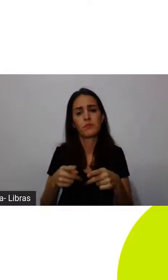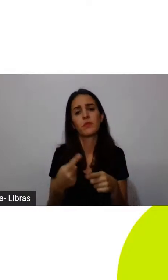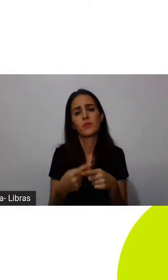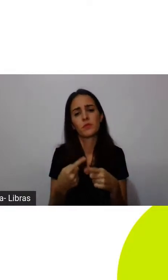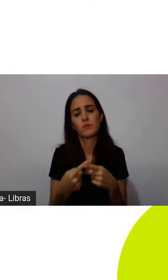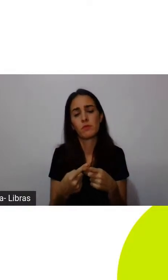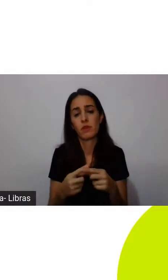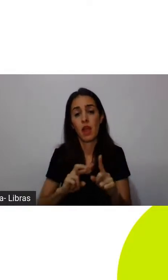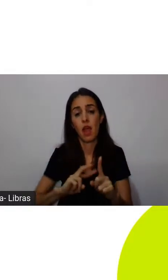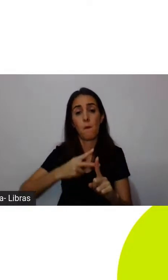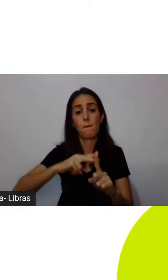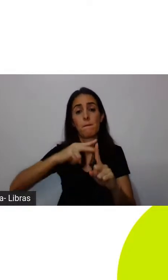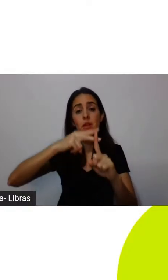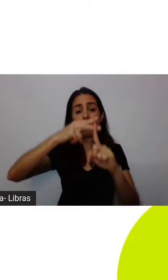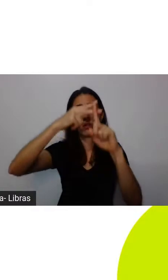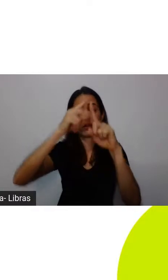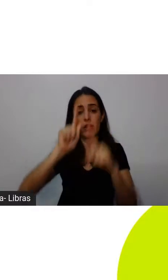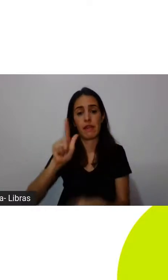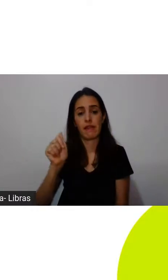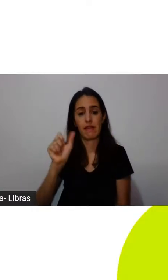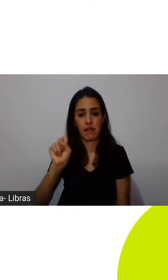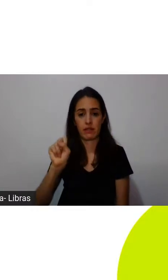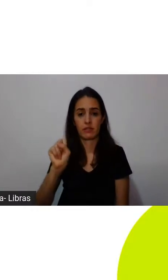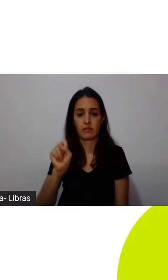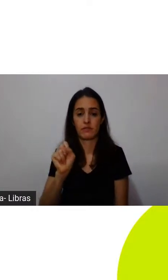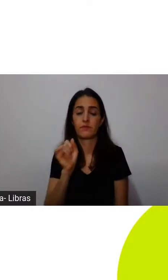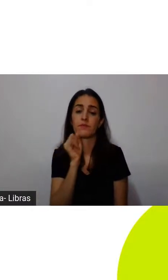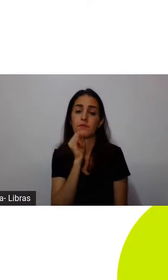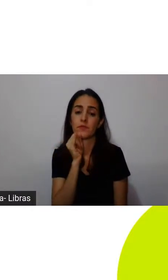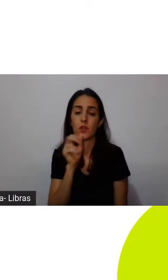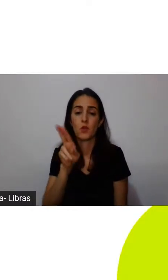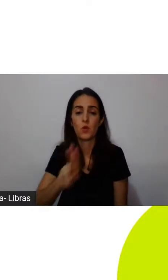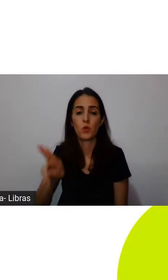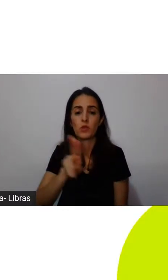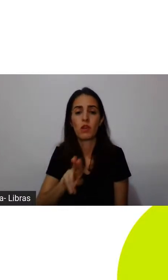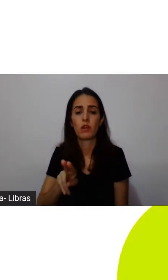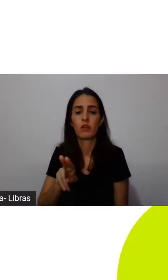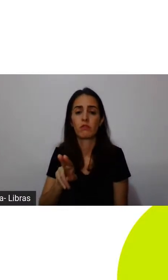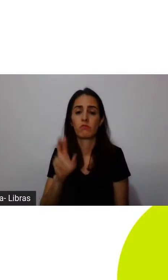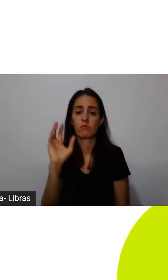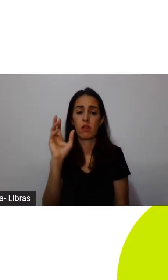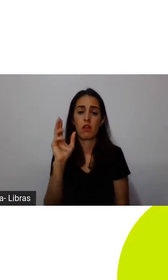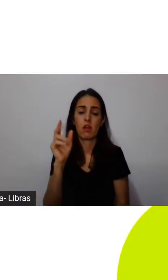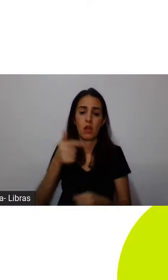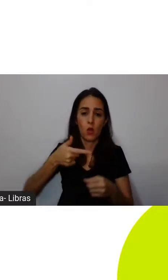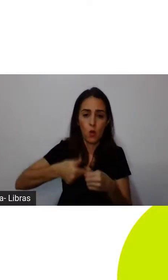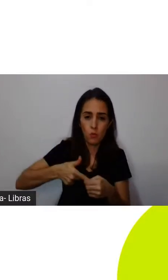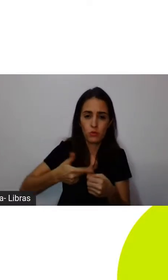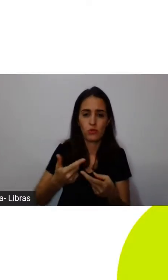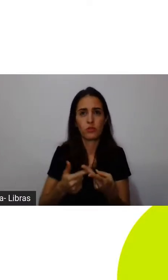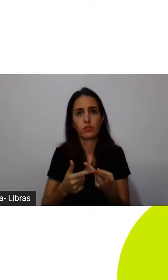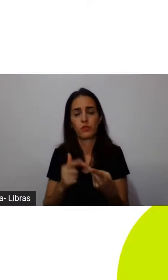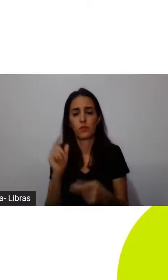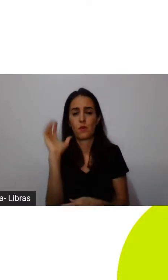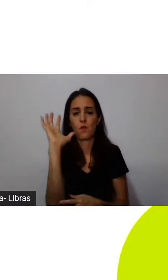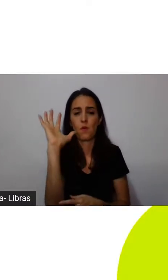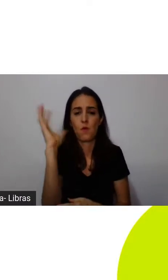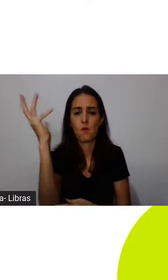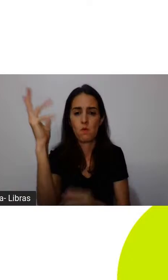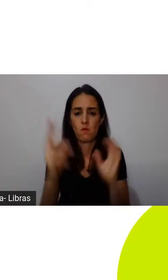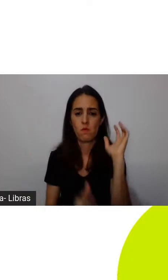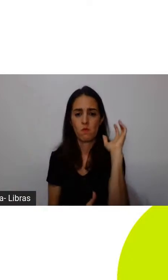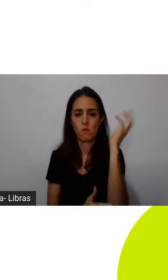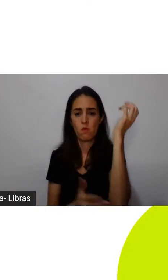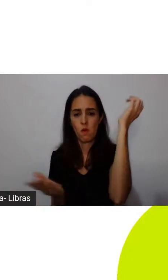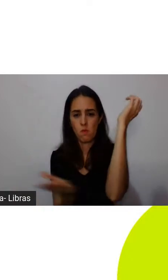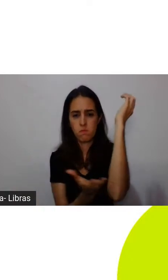né, esses gases? Uso dos combustíveis fósseis, desmatamento, queimadas e atividades